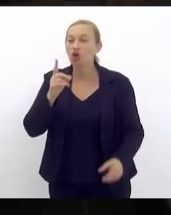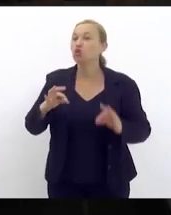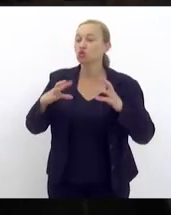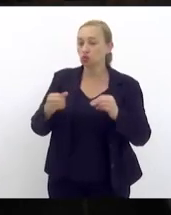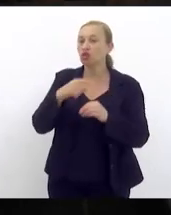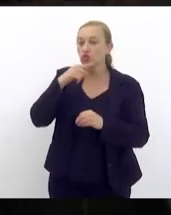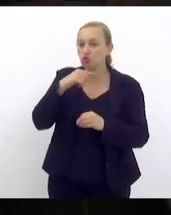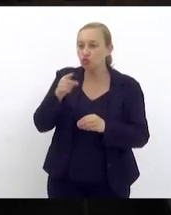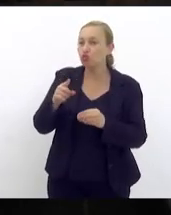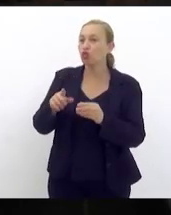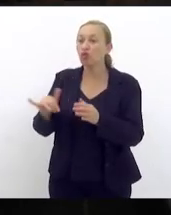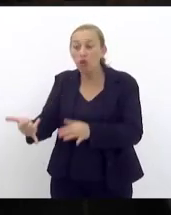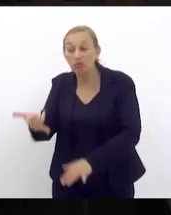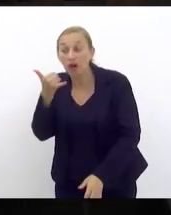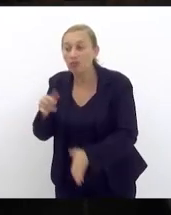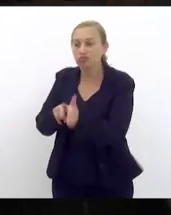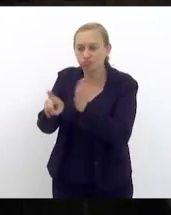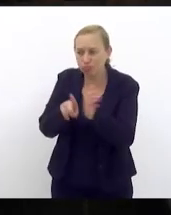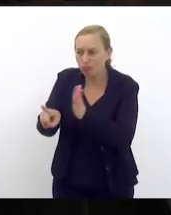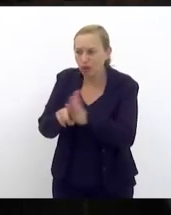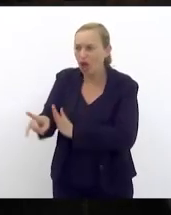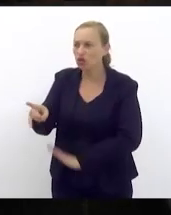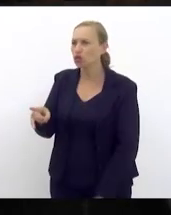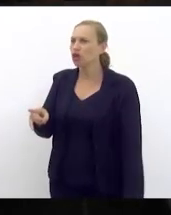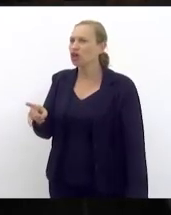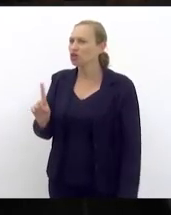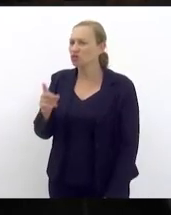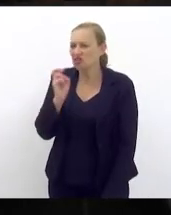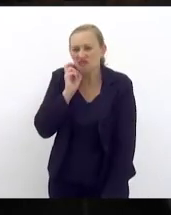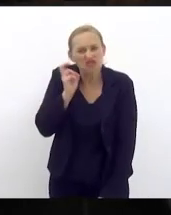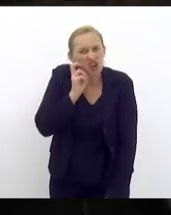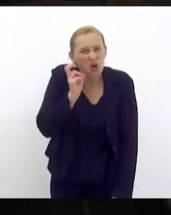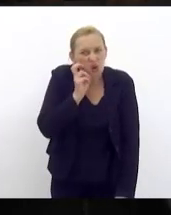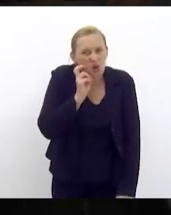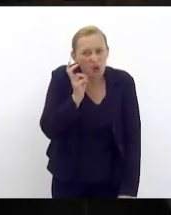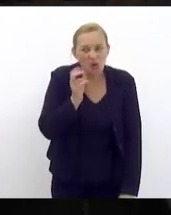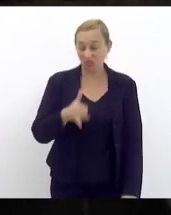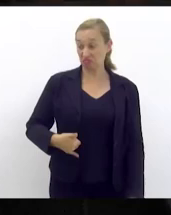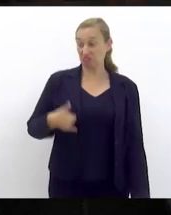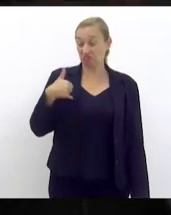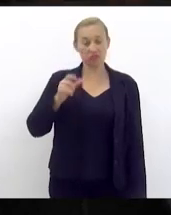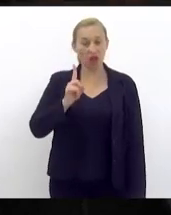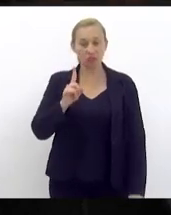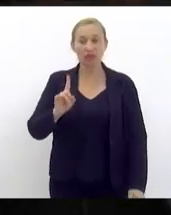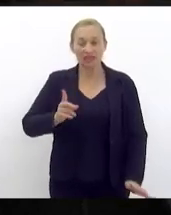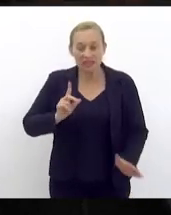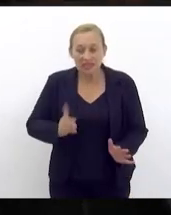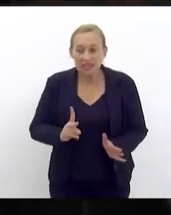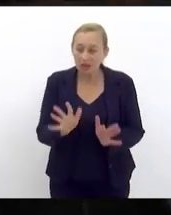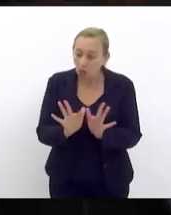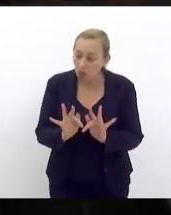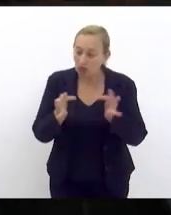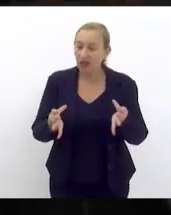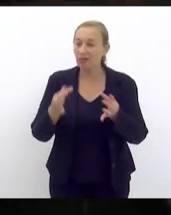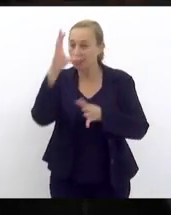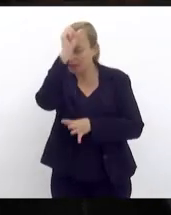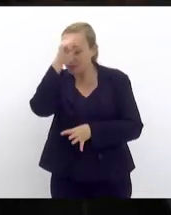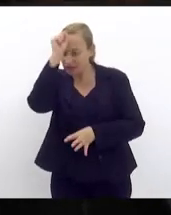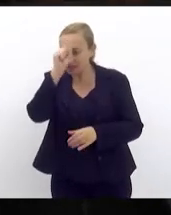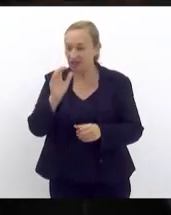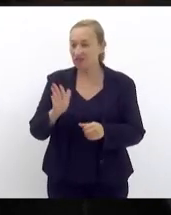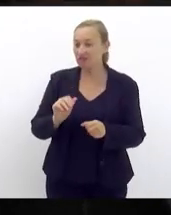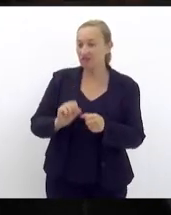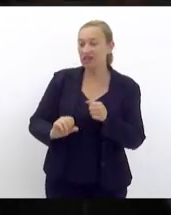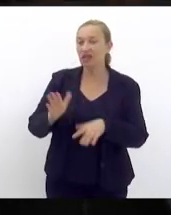dúvida eu vou ligar eu vou perguntar não vou ter nenhuma nenhuma arrogância sempre com muita humildade para poder aprender e fazer o